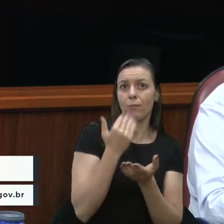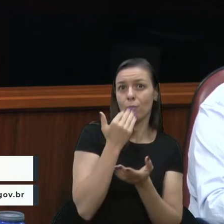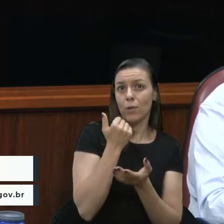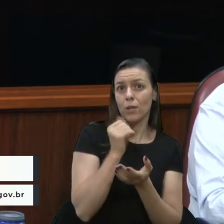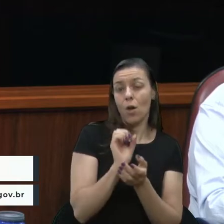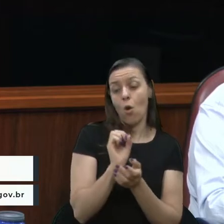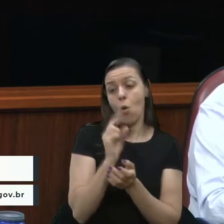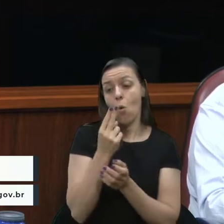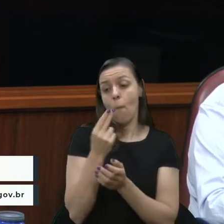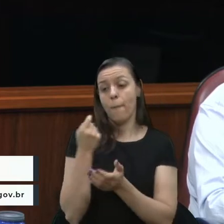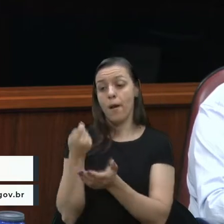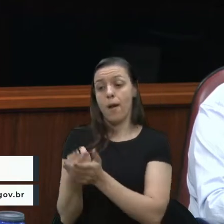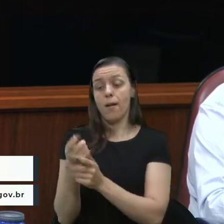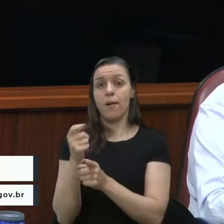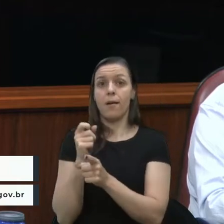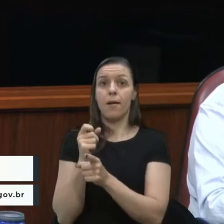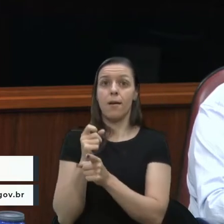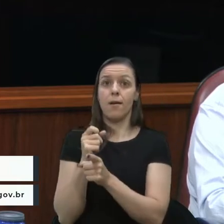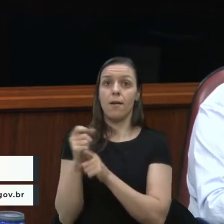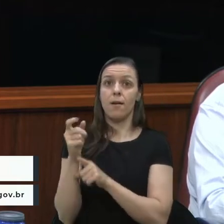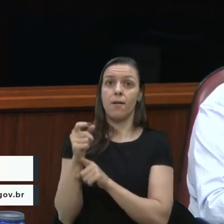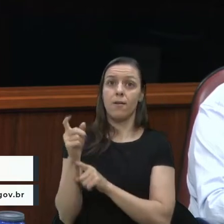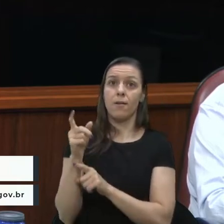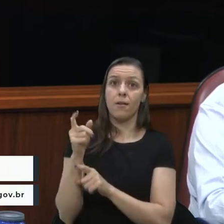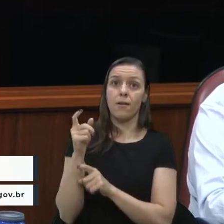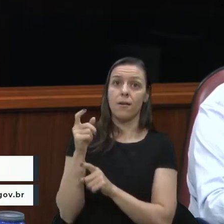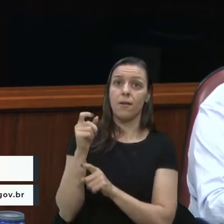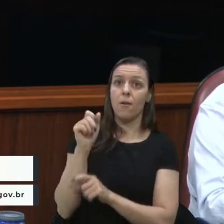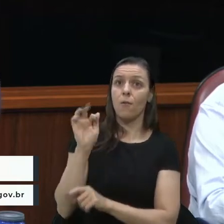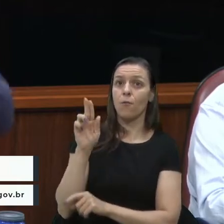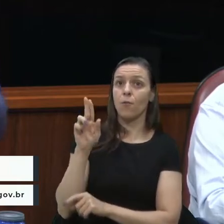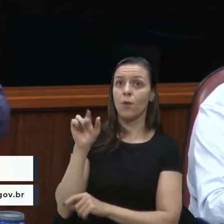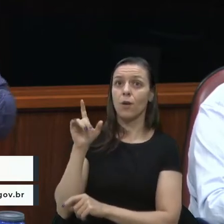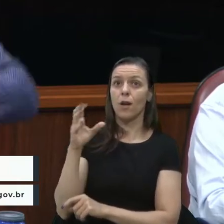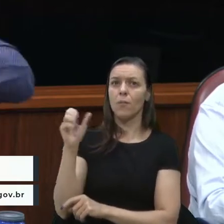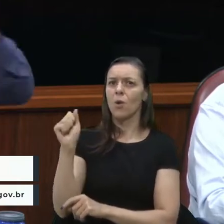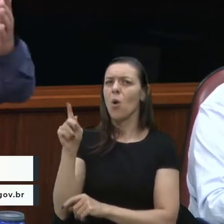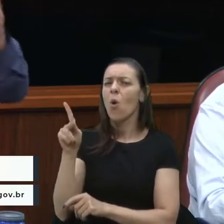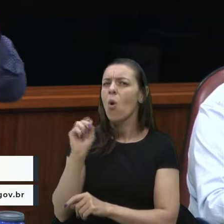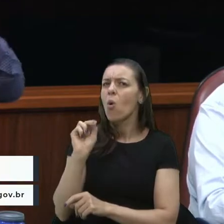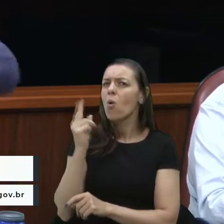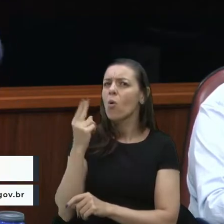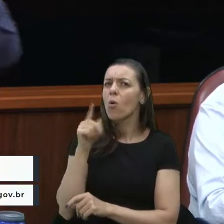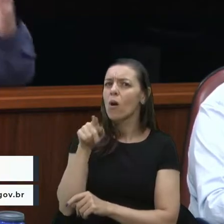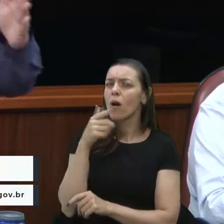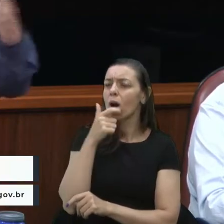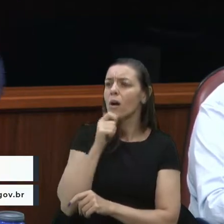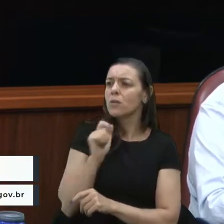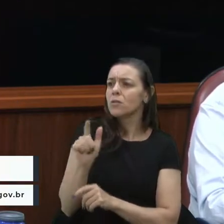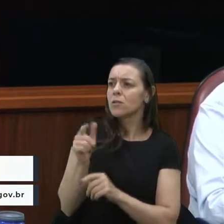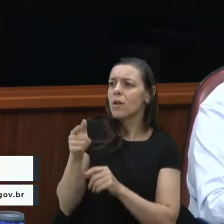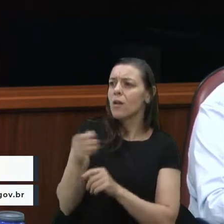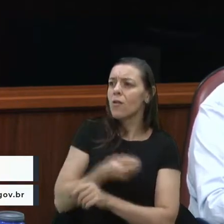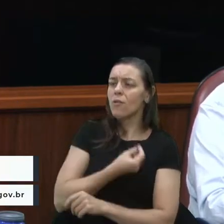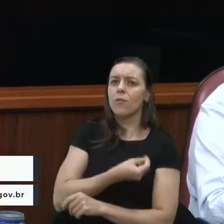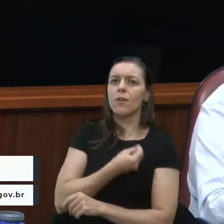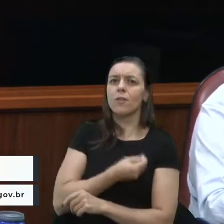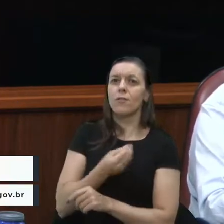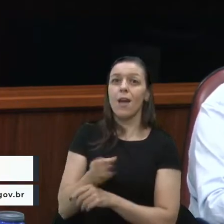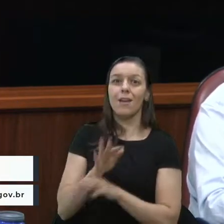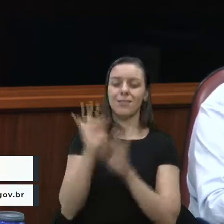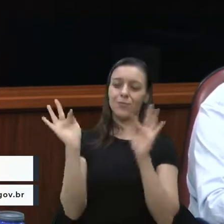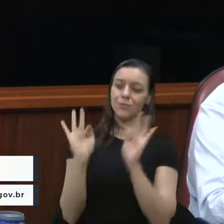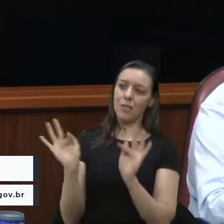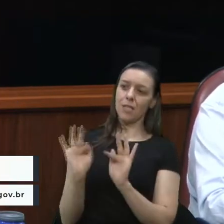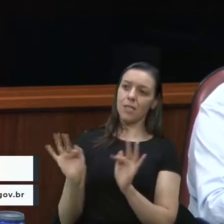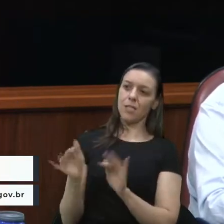pagar a prestação do FUNCAP. Ou vocês acham que as pessoas que moram nesses lugares ficam felizes em